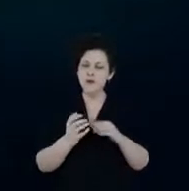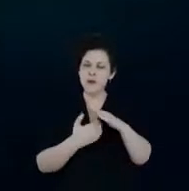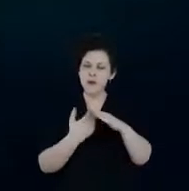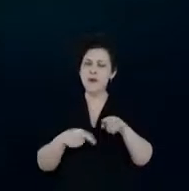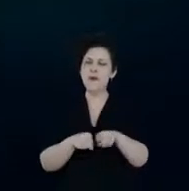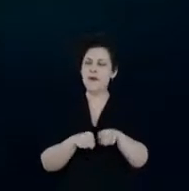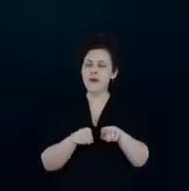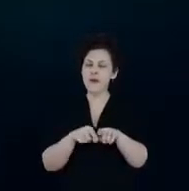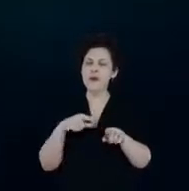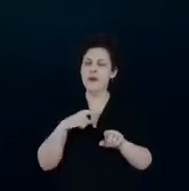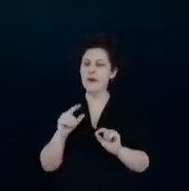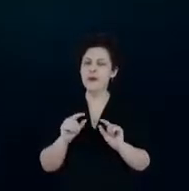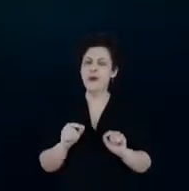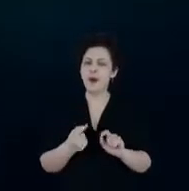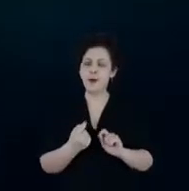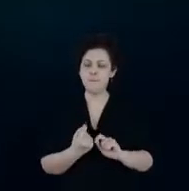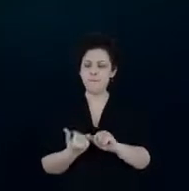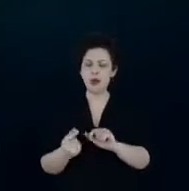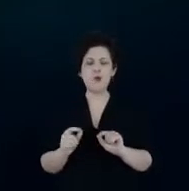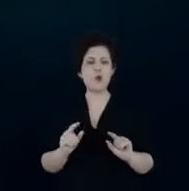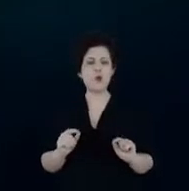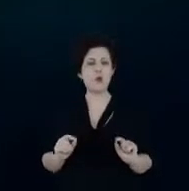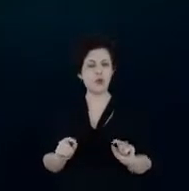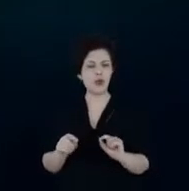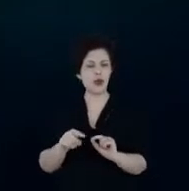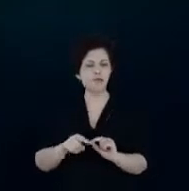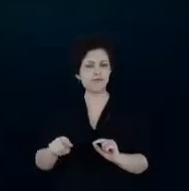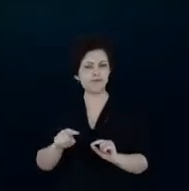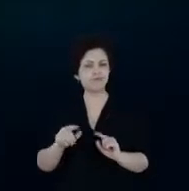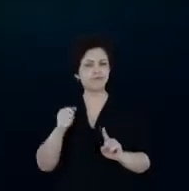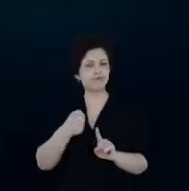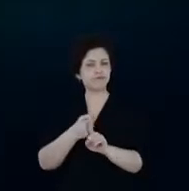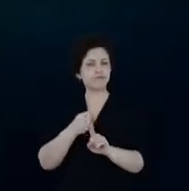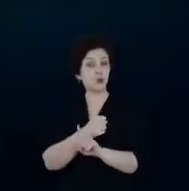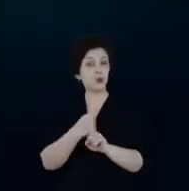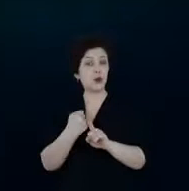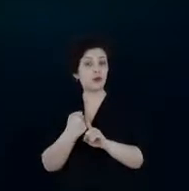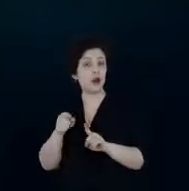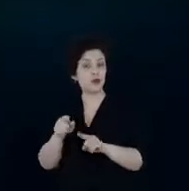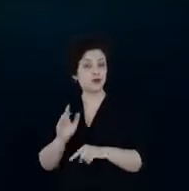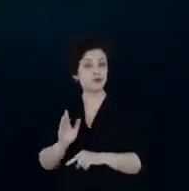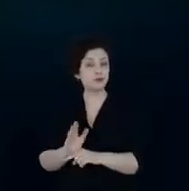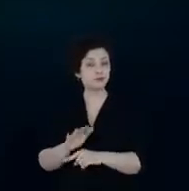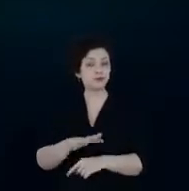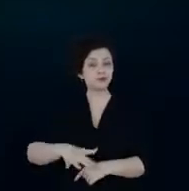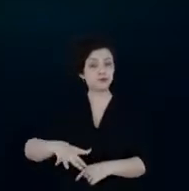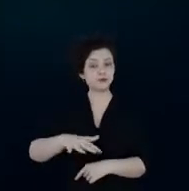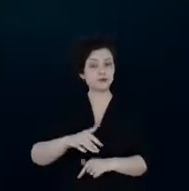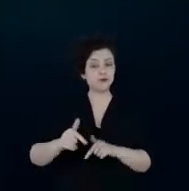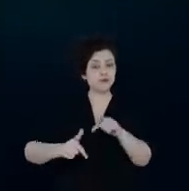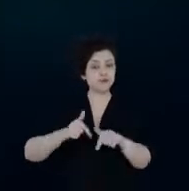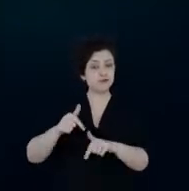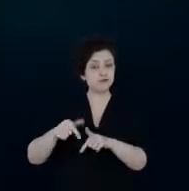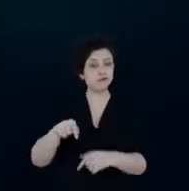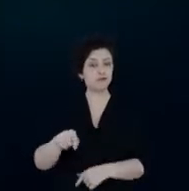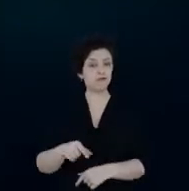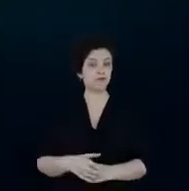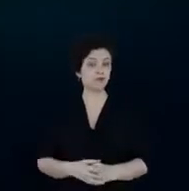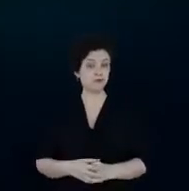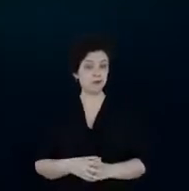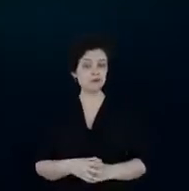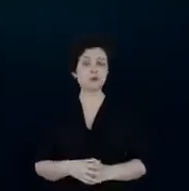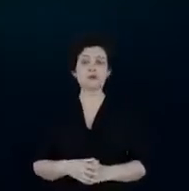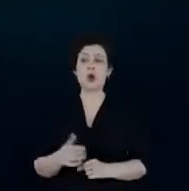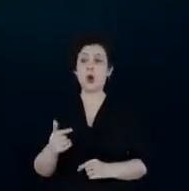um benefício do impacto social desse trabalho, com relação aos demais